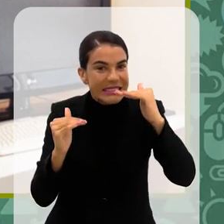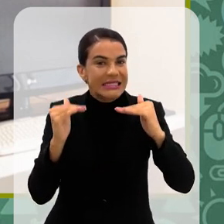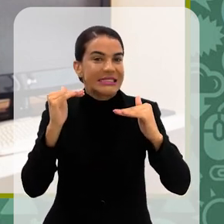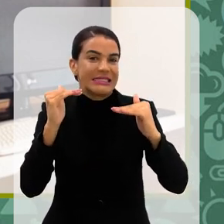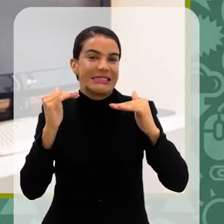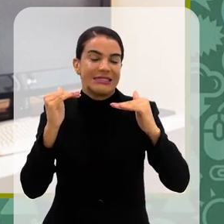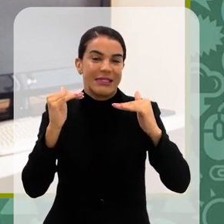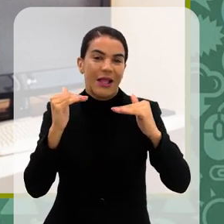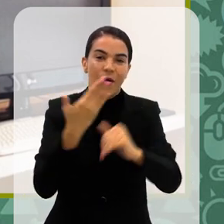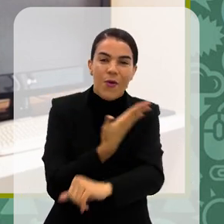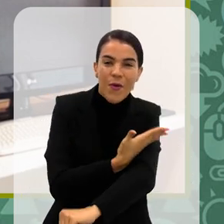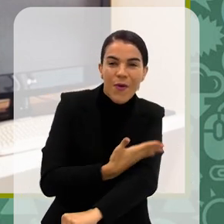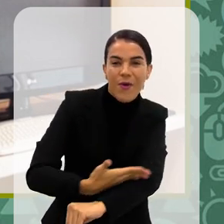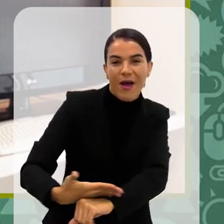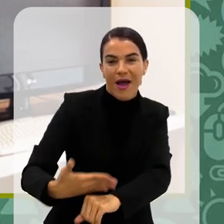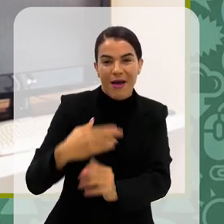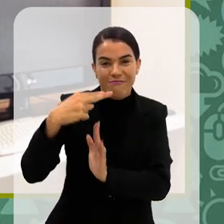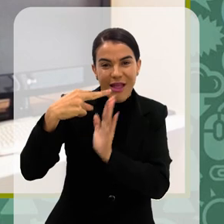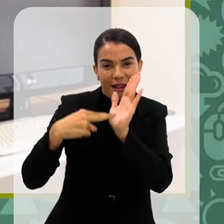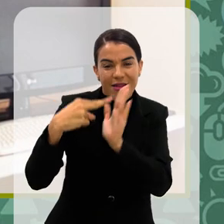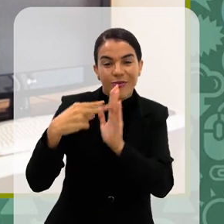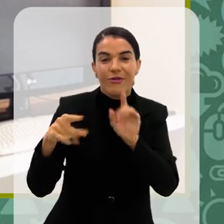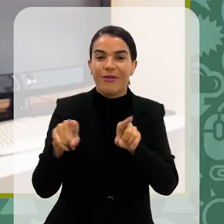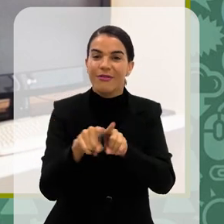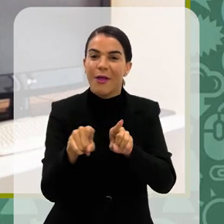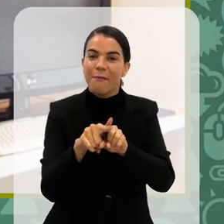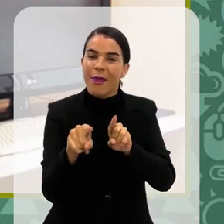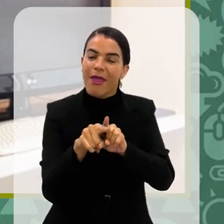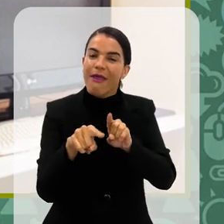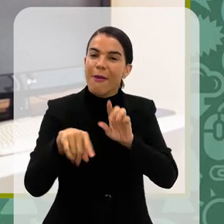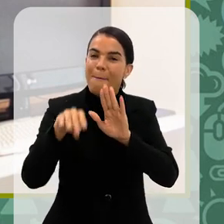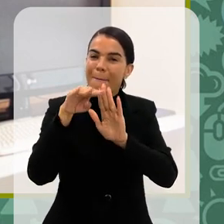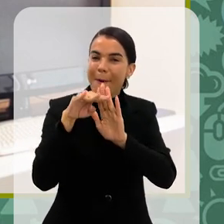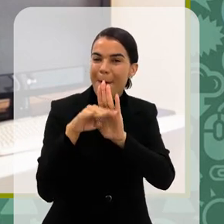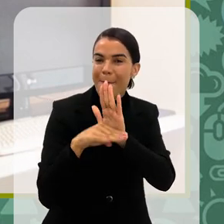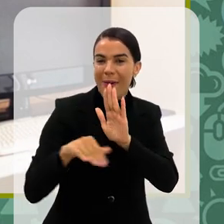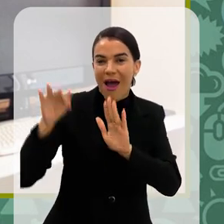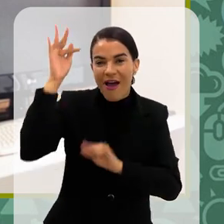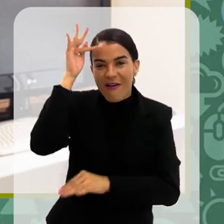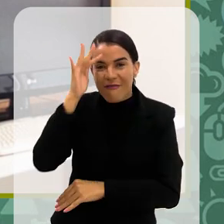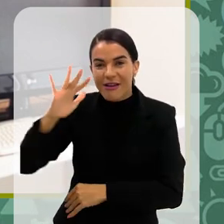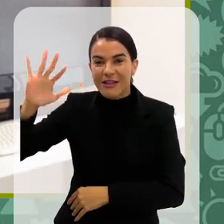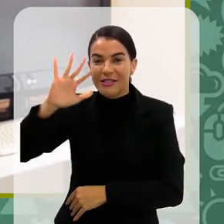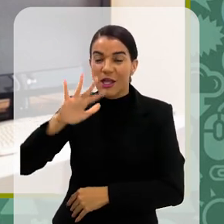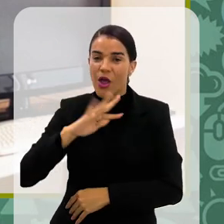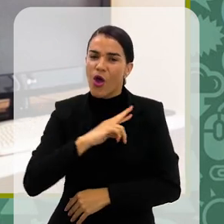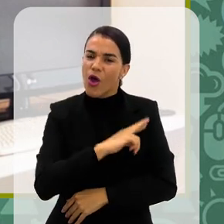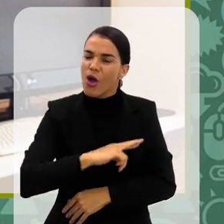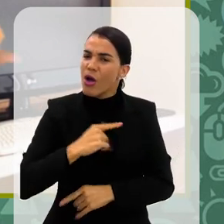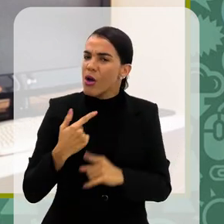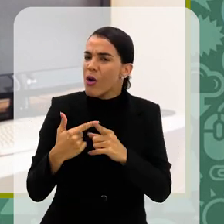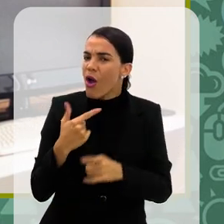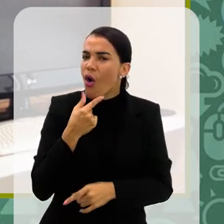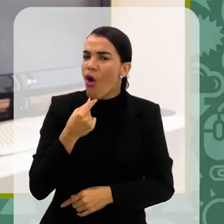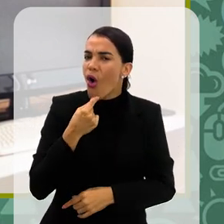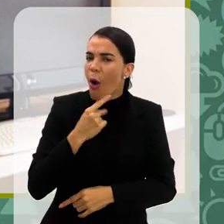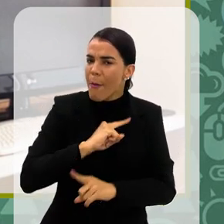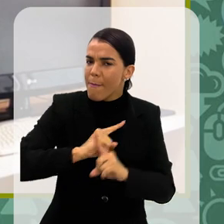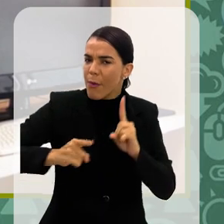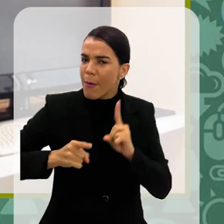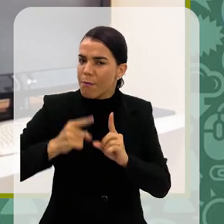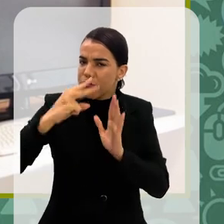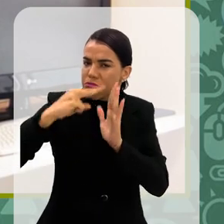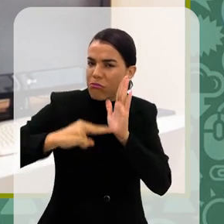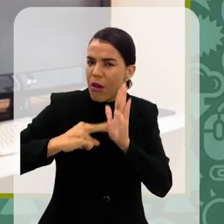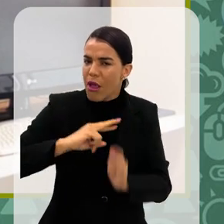mulheres, tanto no hábito da leitura, quanto nos conteúdos da leitura, tanto na fantasia quanto no romance. Por que que um homem não pode ler um